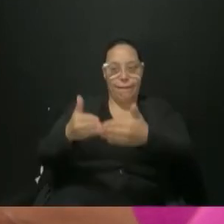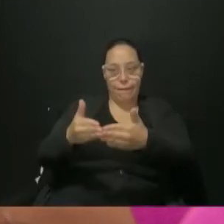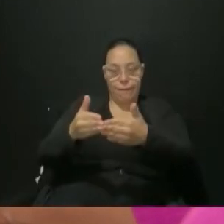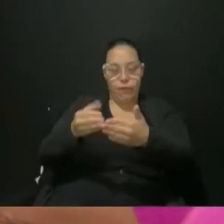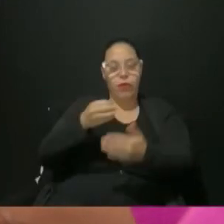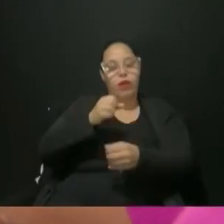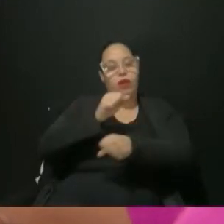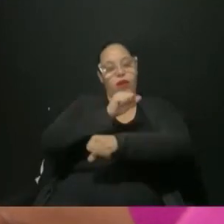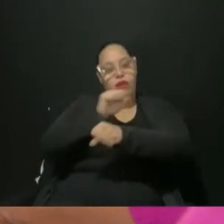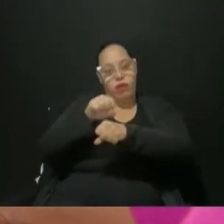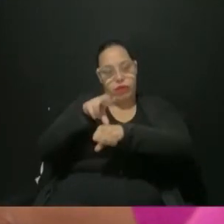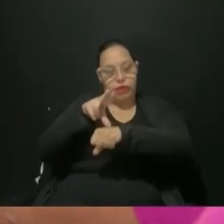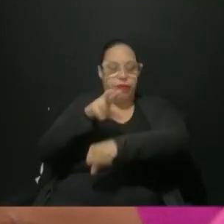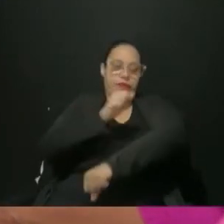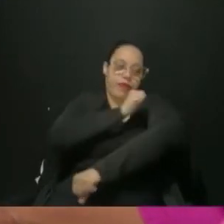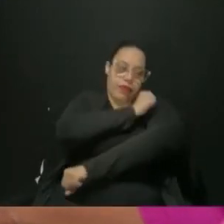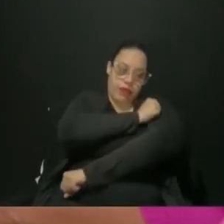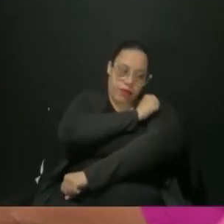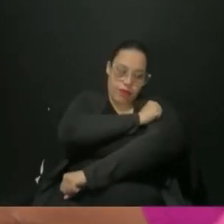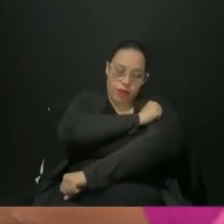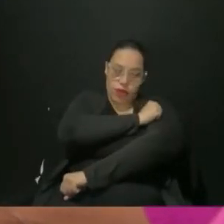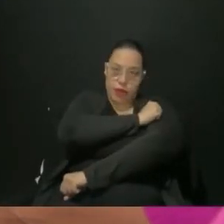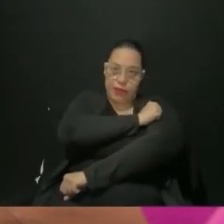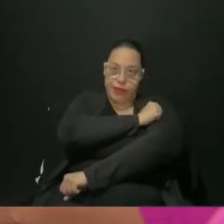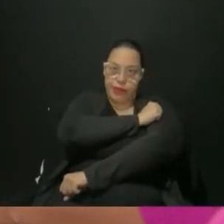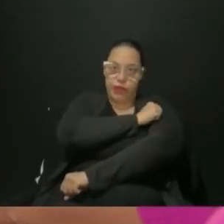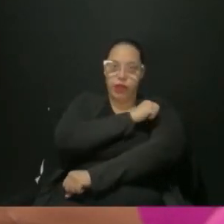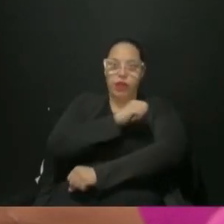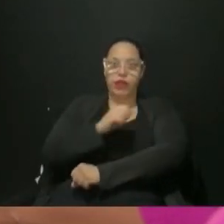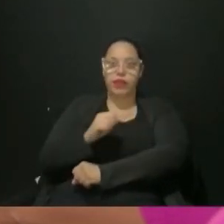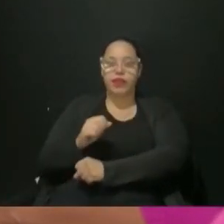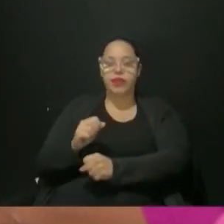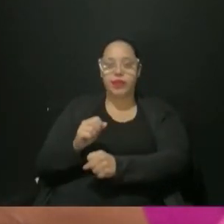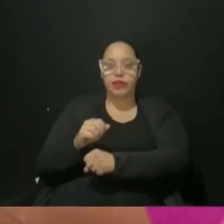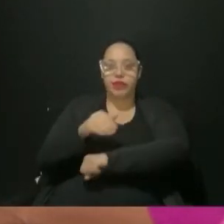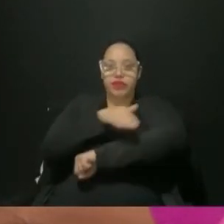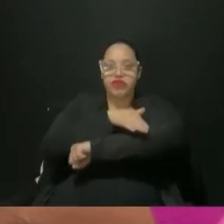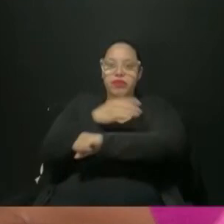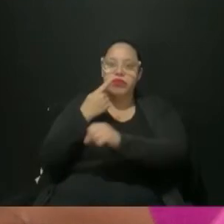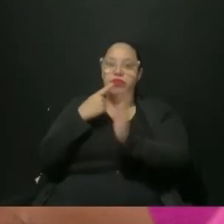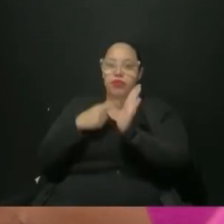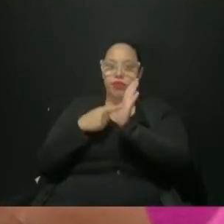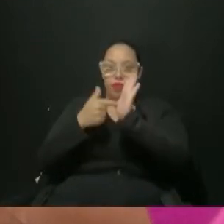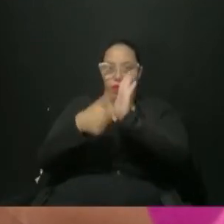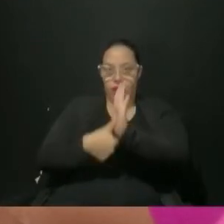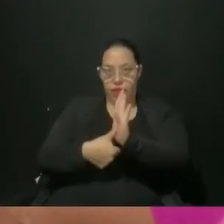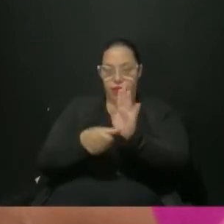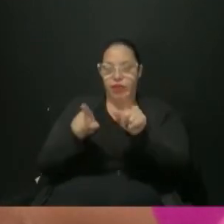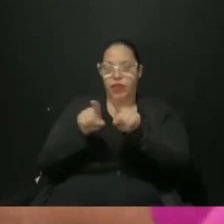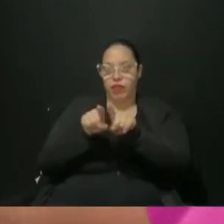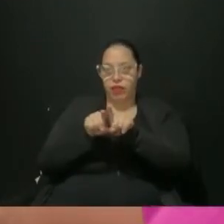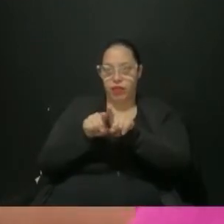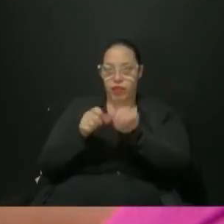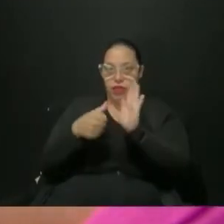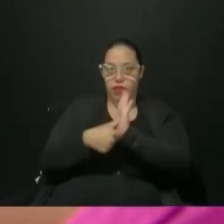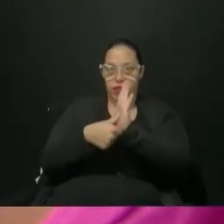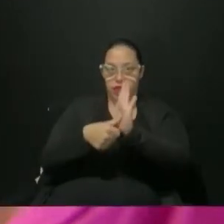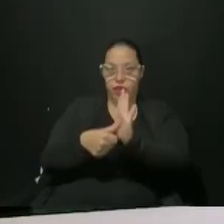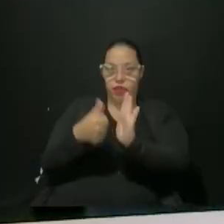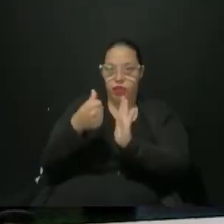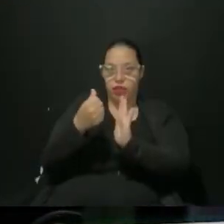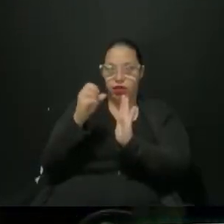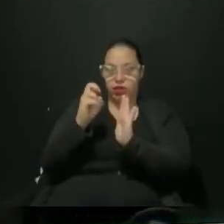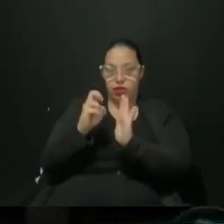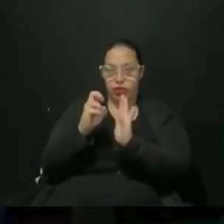a vaga para o aluno, através do endereço residencial do menor, e o comprovante do responsável e do menor também, RG dos dois.